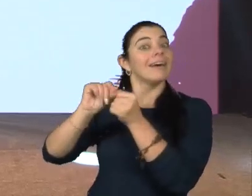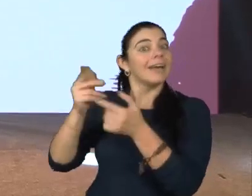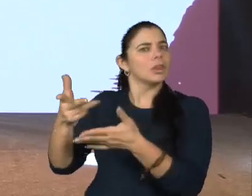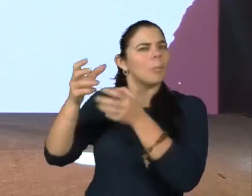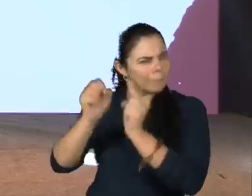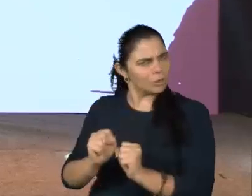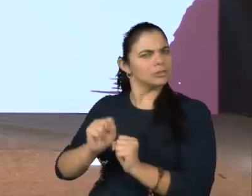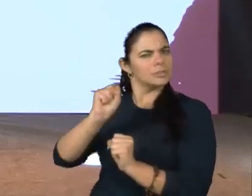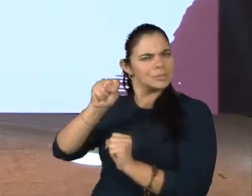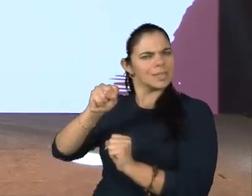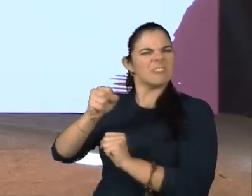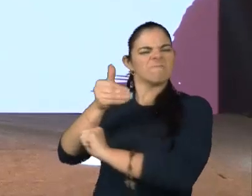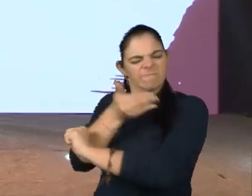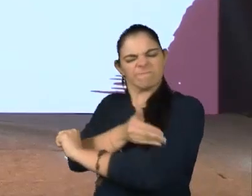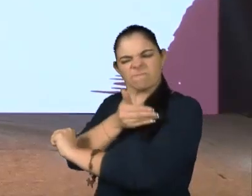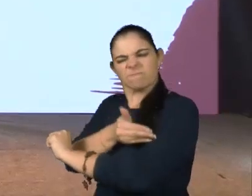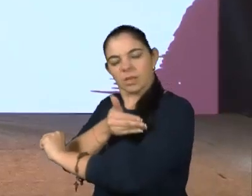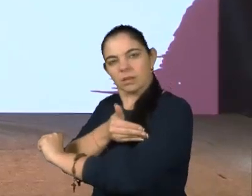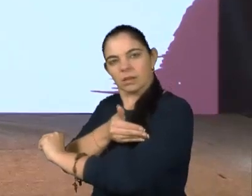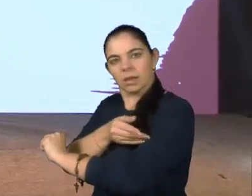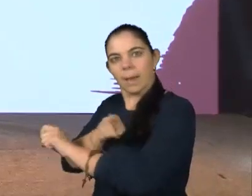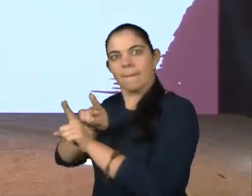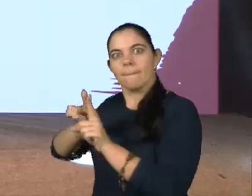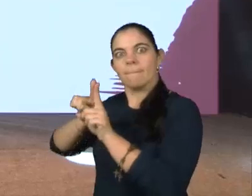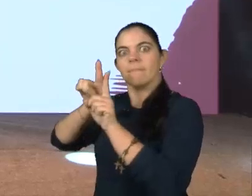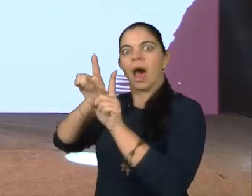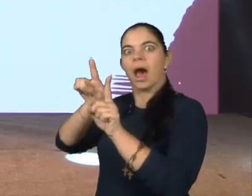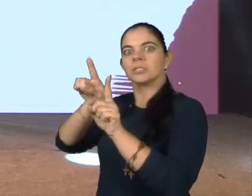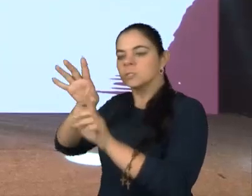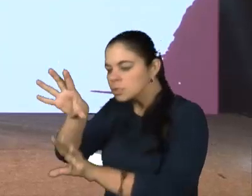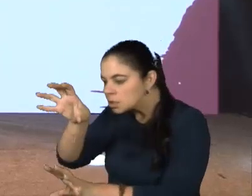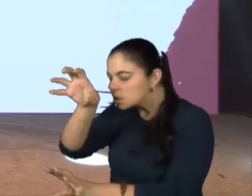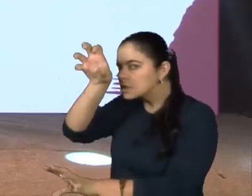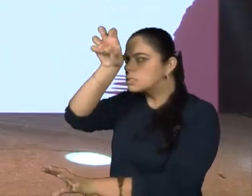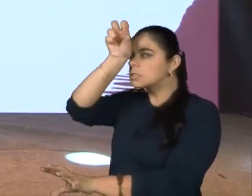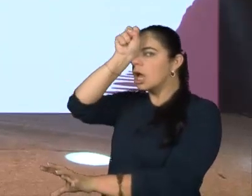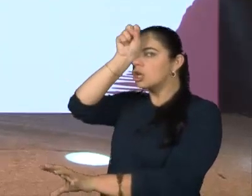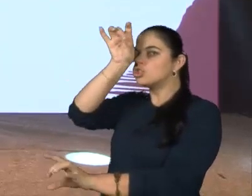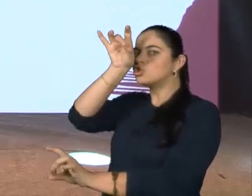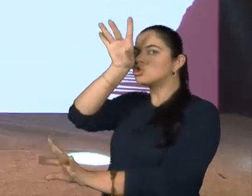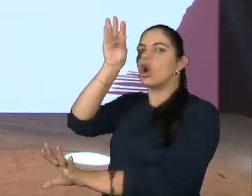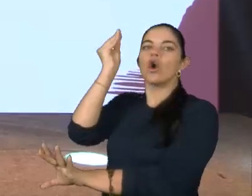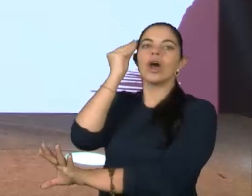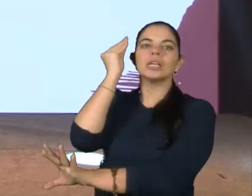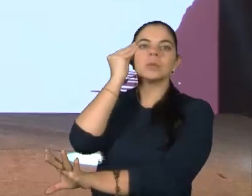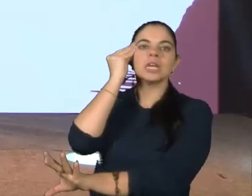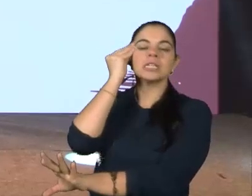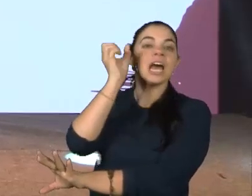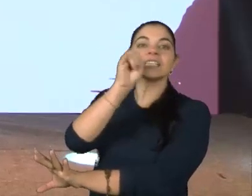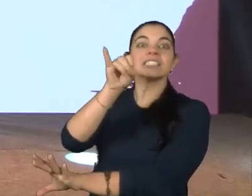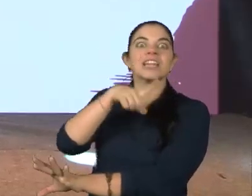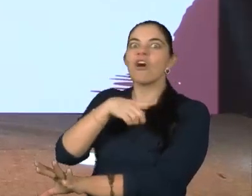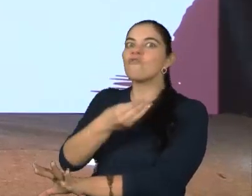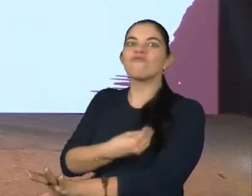pode até se dedicar a aprendê-las, mas cuja aquisição real só vem com a experiência. com